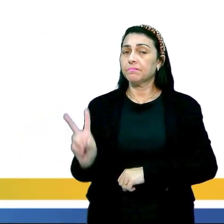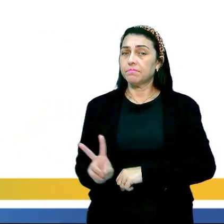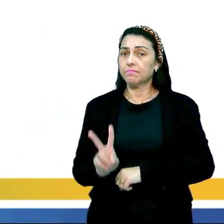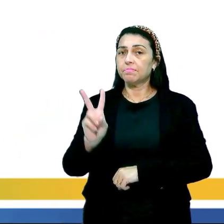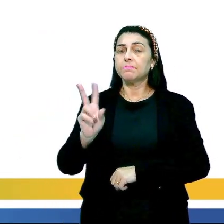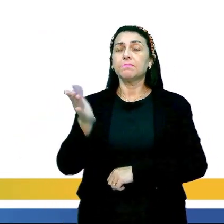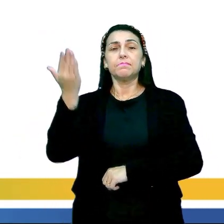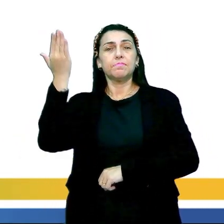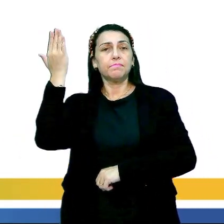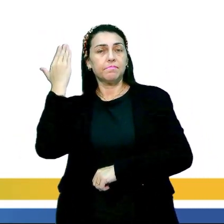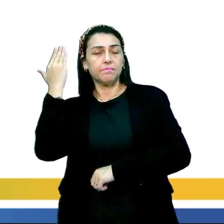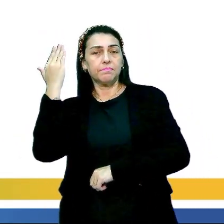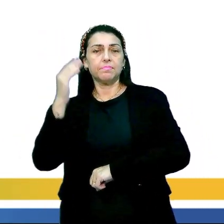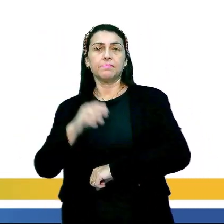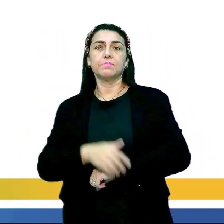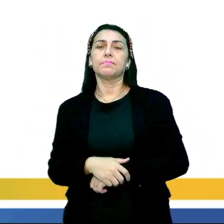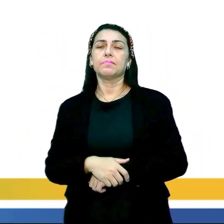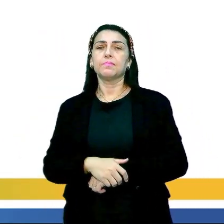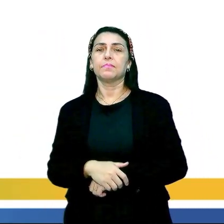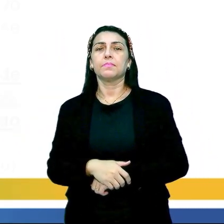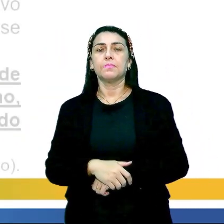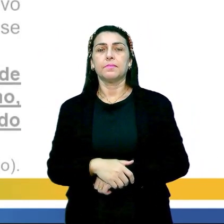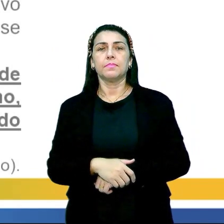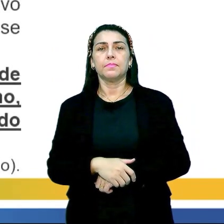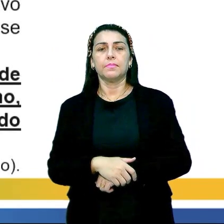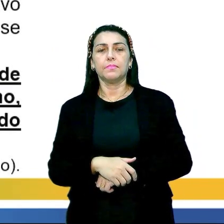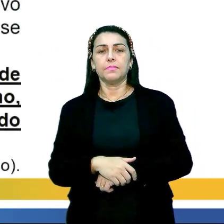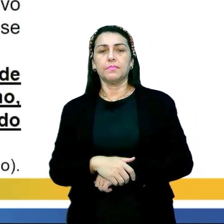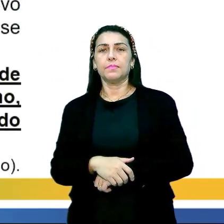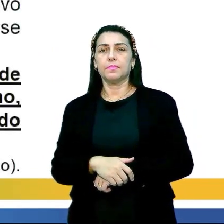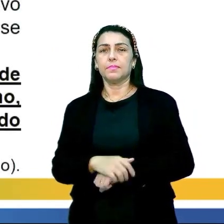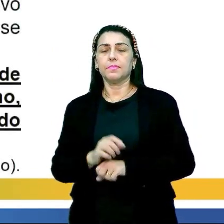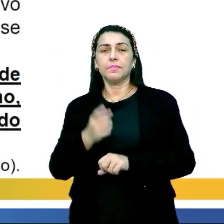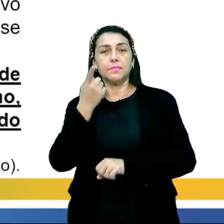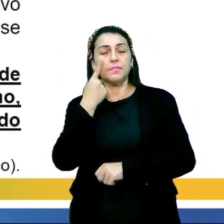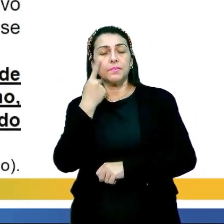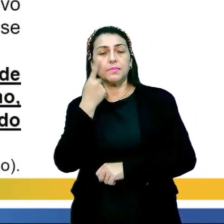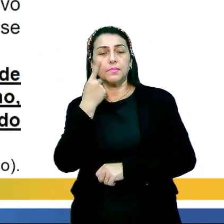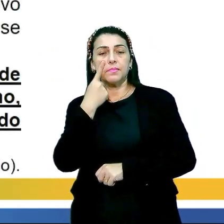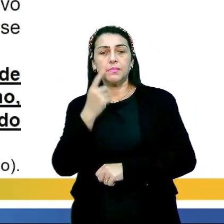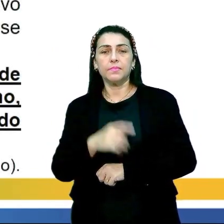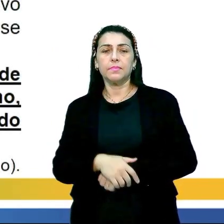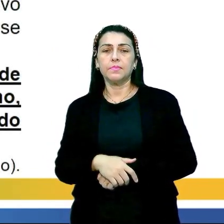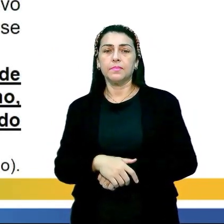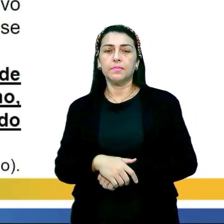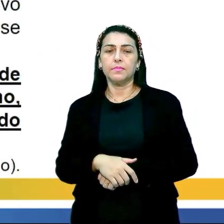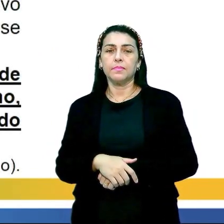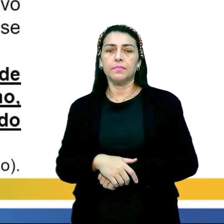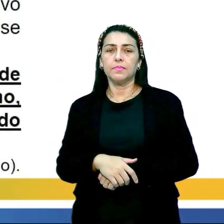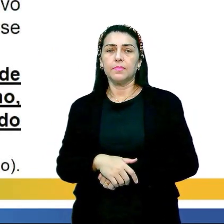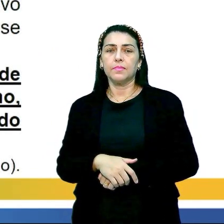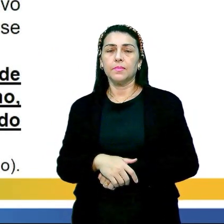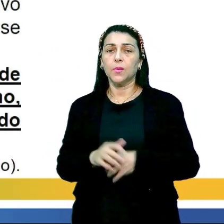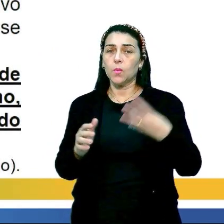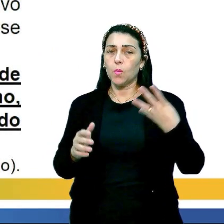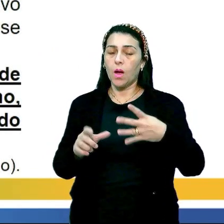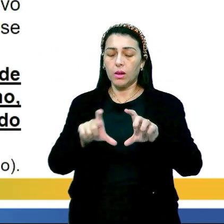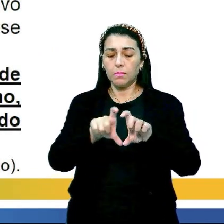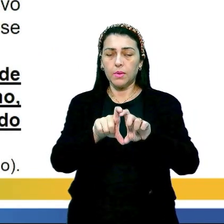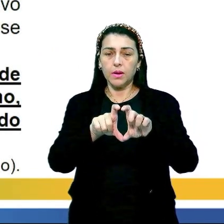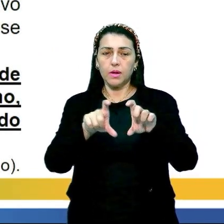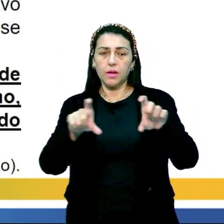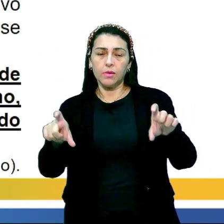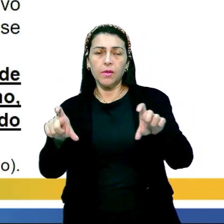primitivo, ou seja, o tango originário, né? Ele era ali, ó, olha lá, né? Ele era ali